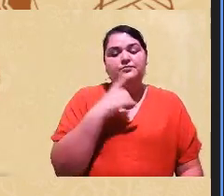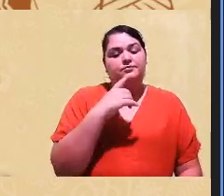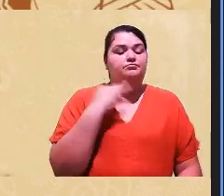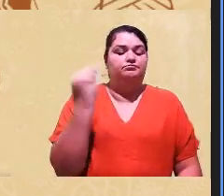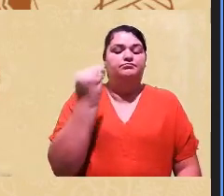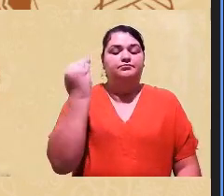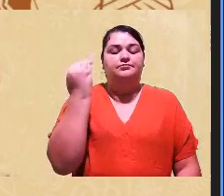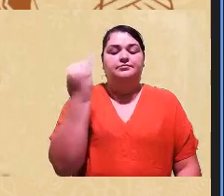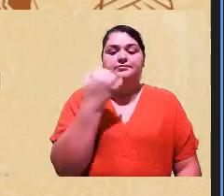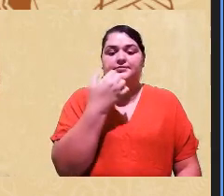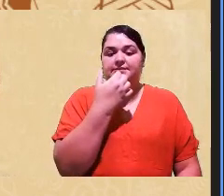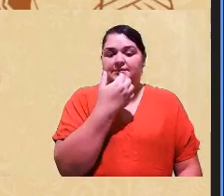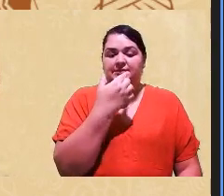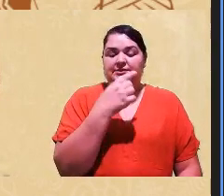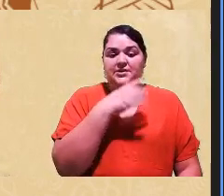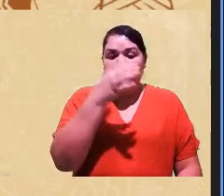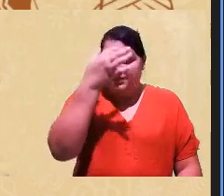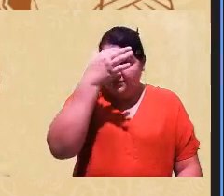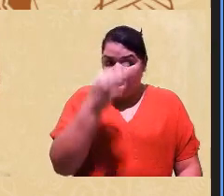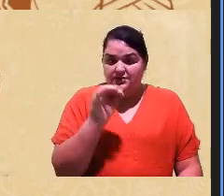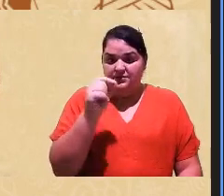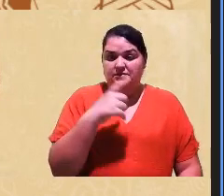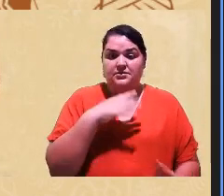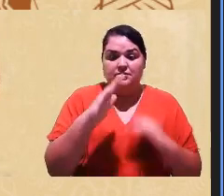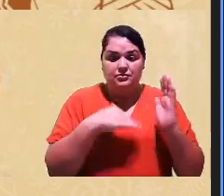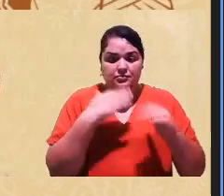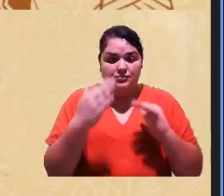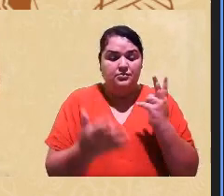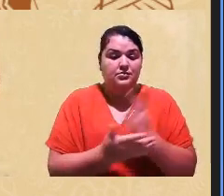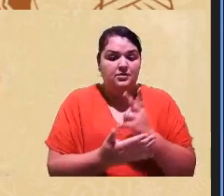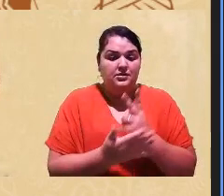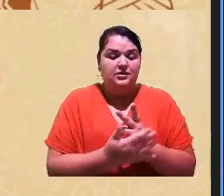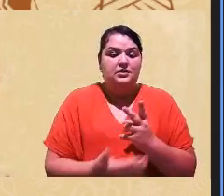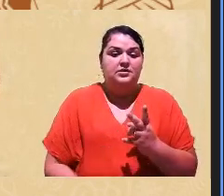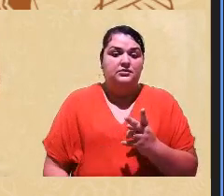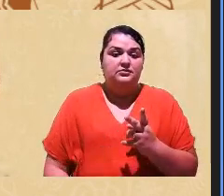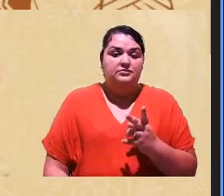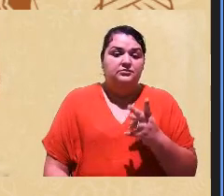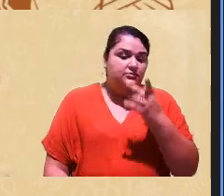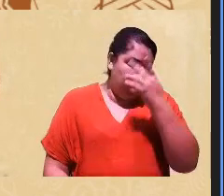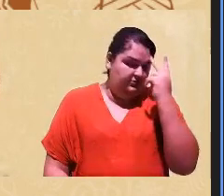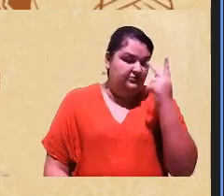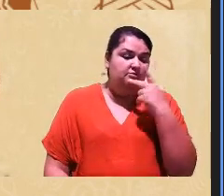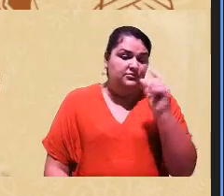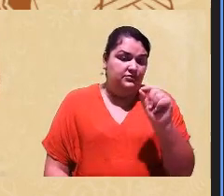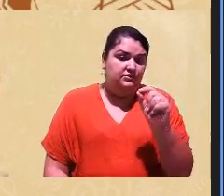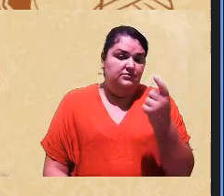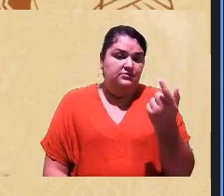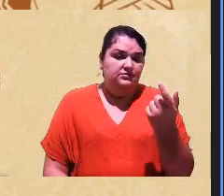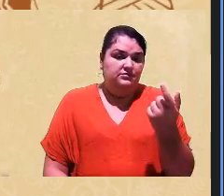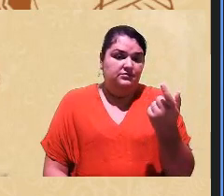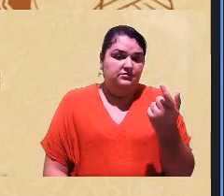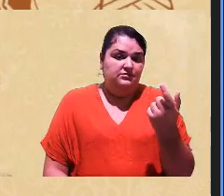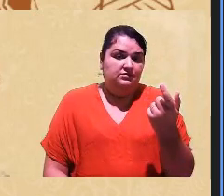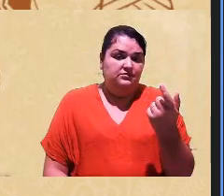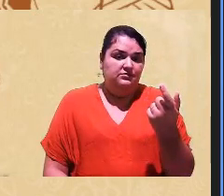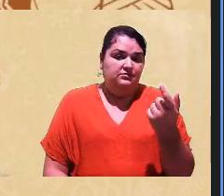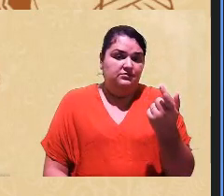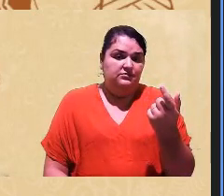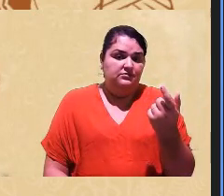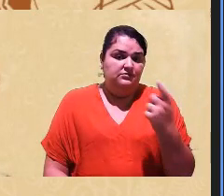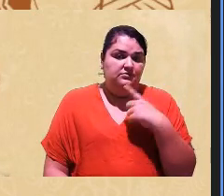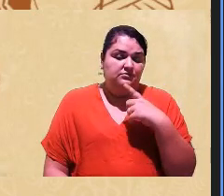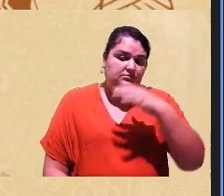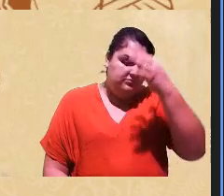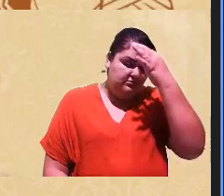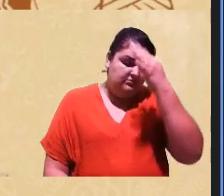a gente tem que considerar os estereótipos construídos então às vezes a pessoa fala assim olha esse candidato aí não